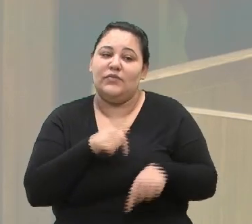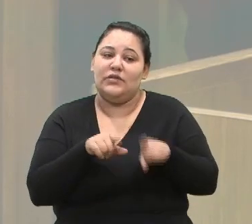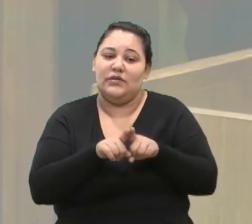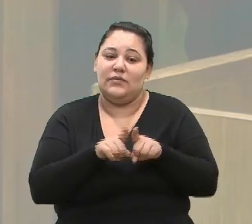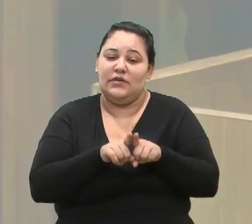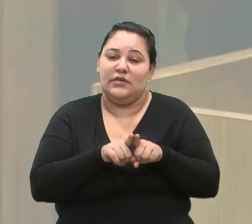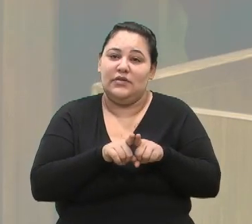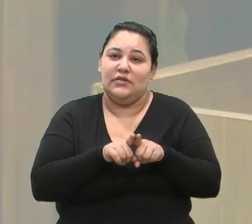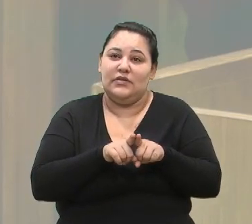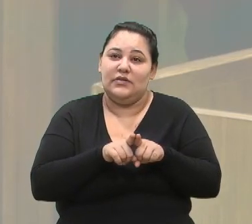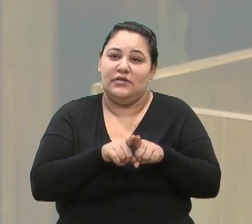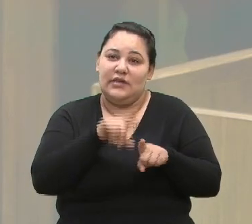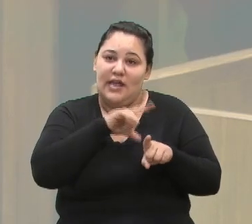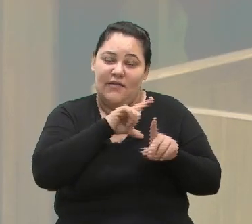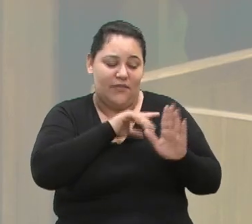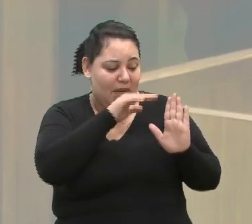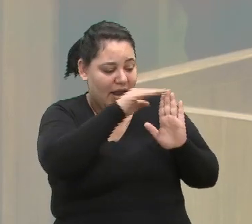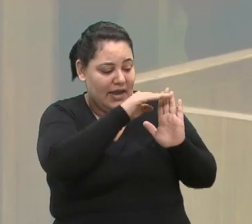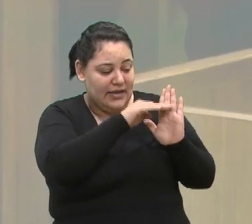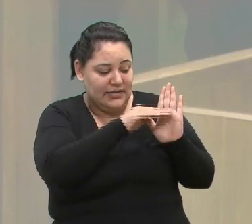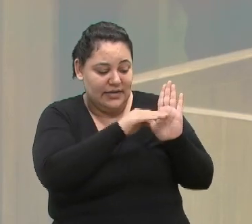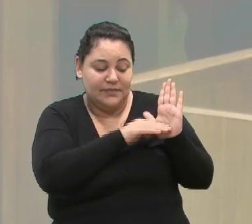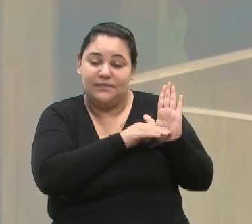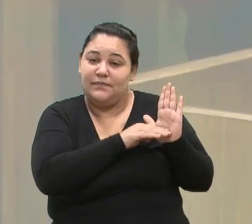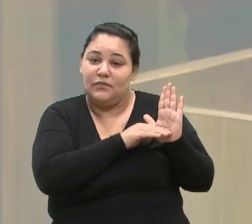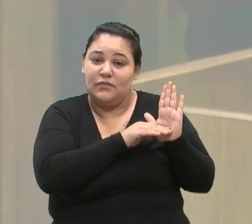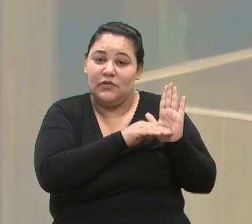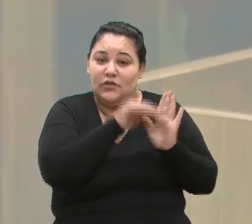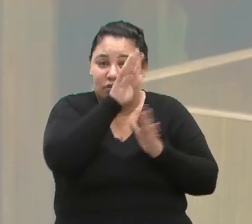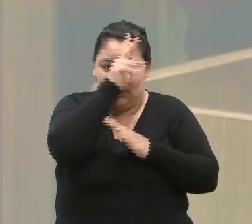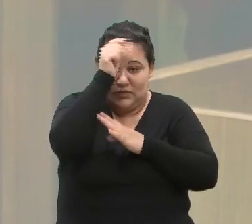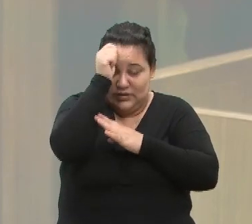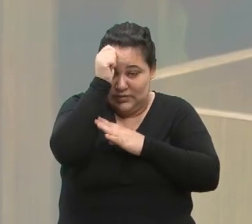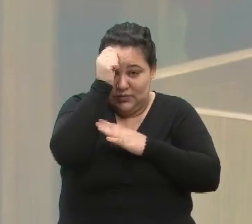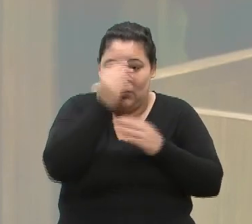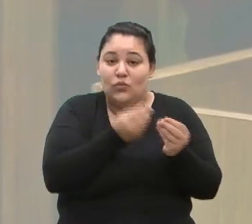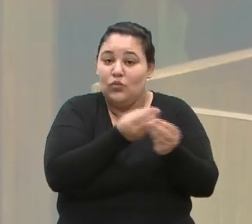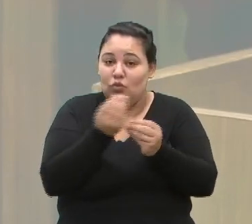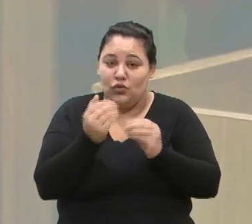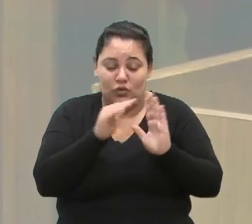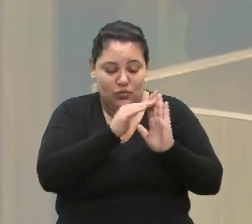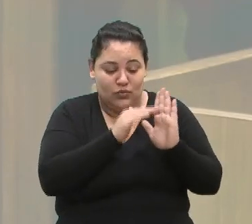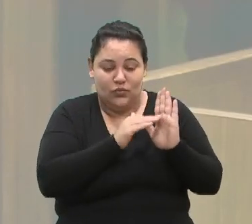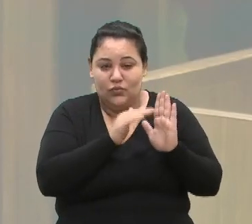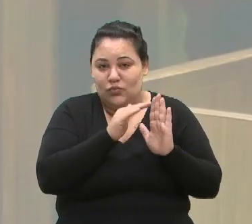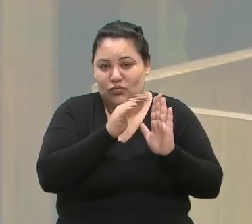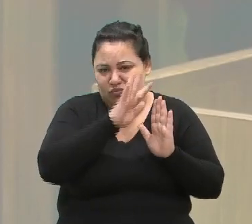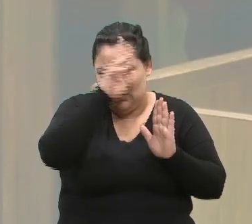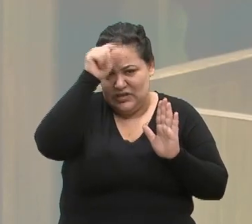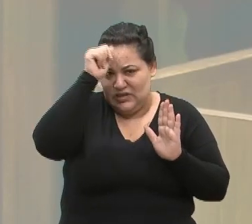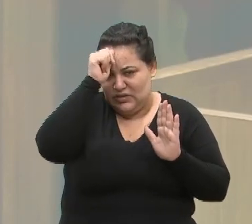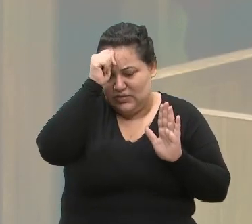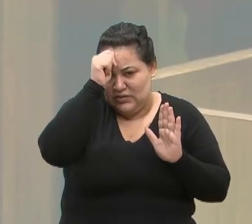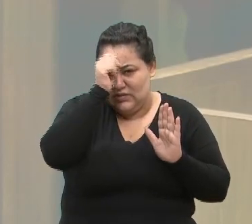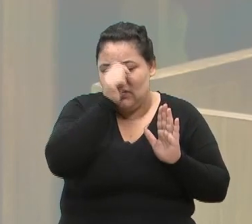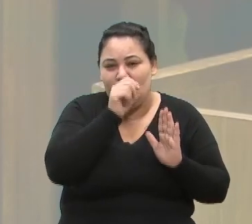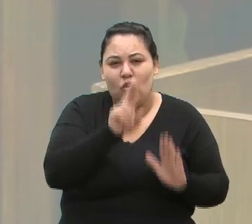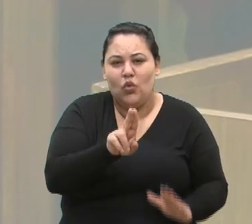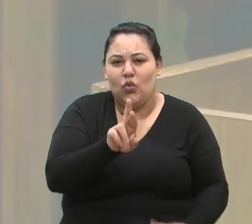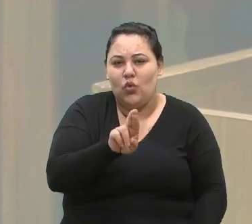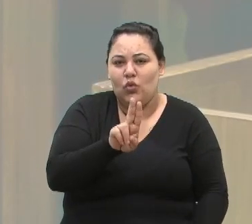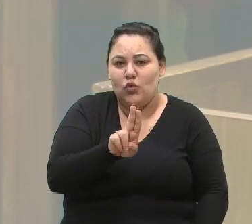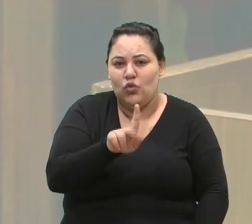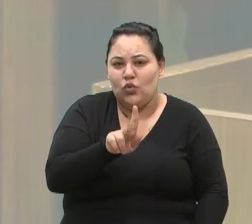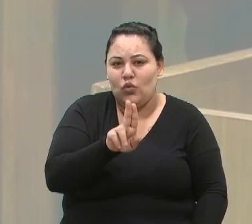Saiu a lista, inclusive, dos municípios. Muitos municípios, tipo Uruguaiana, 301 casas,